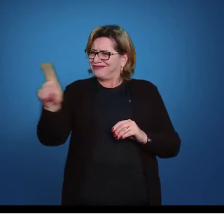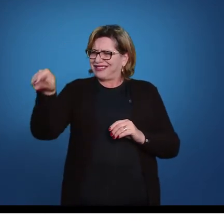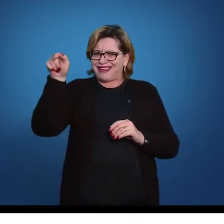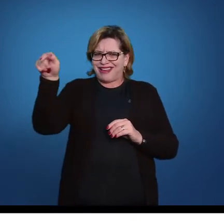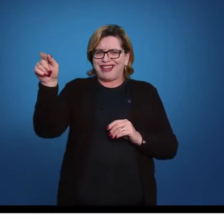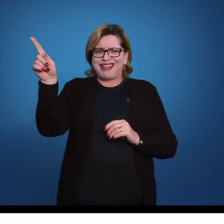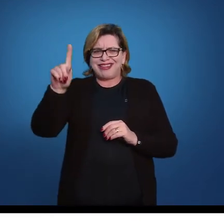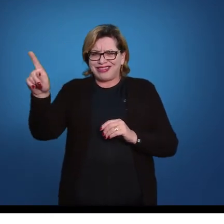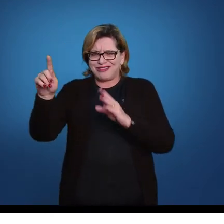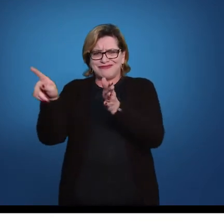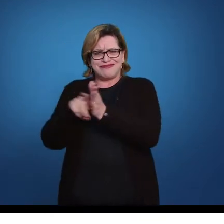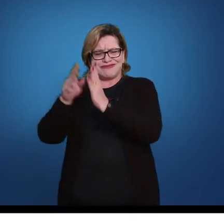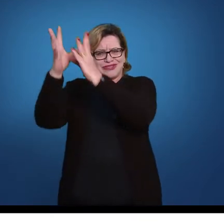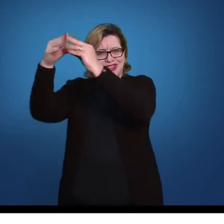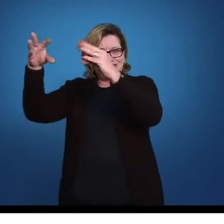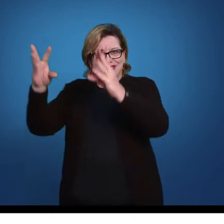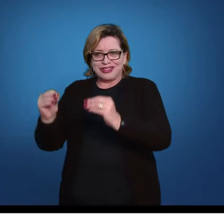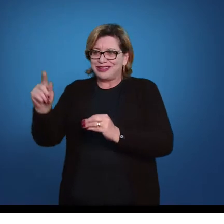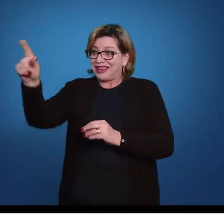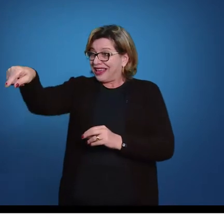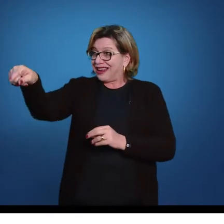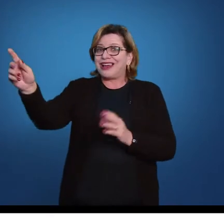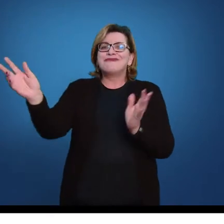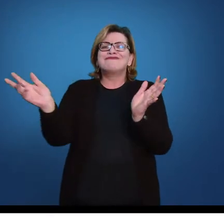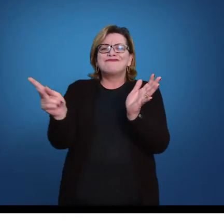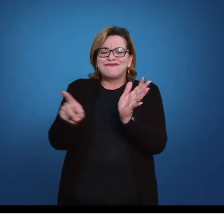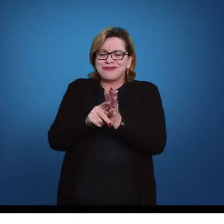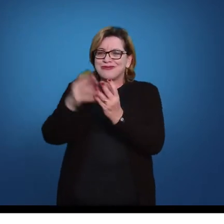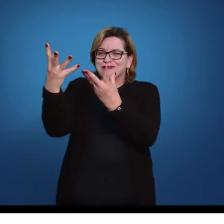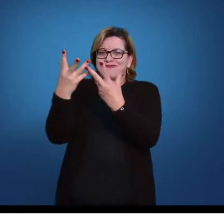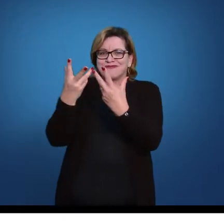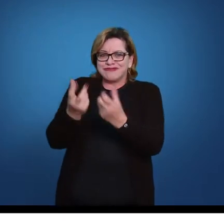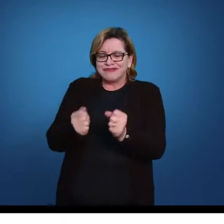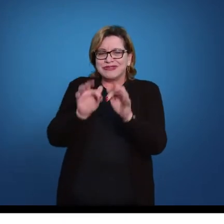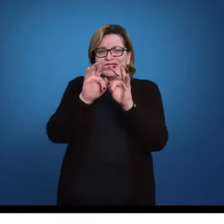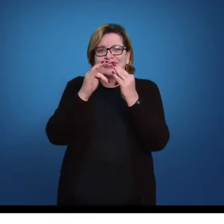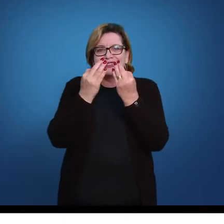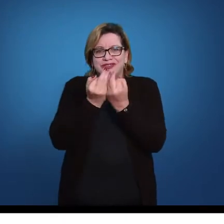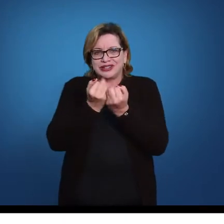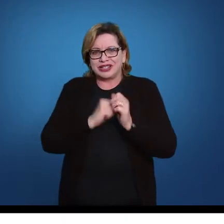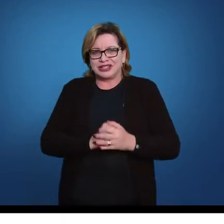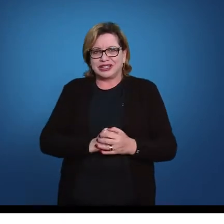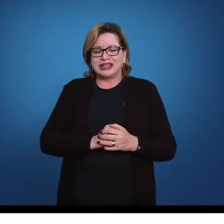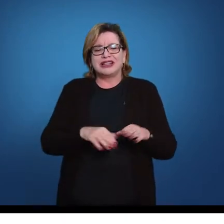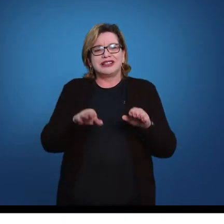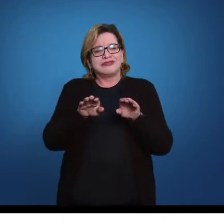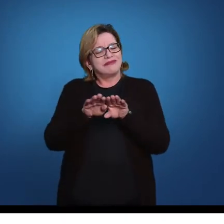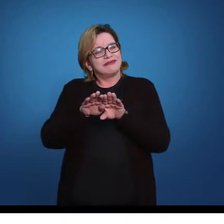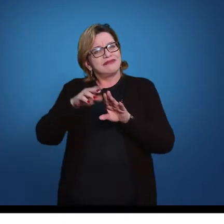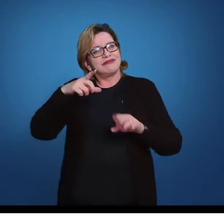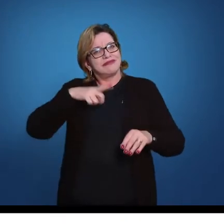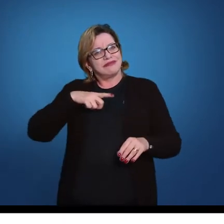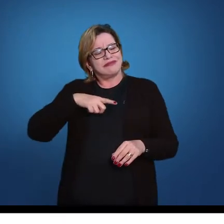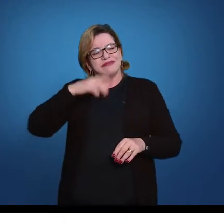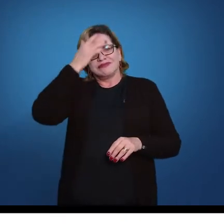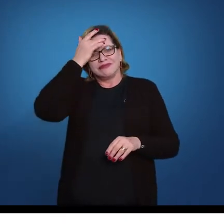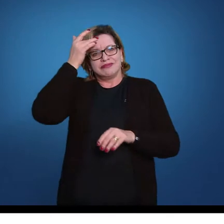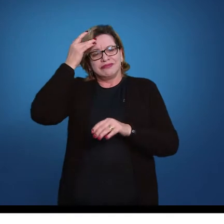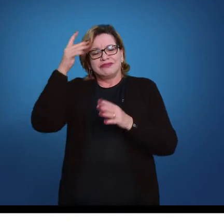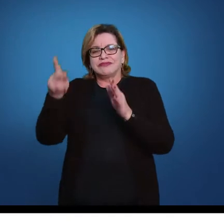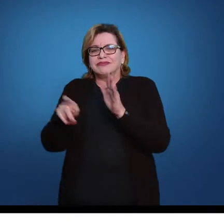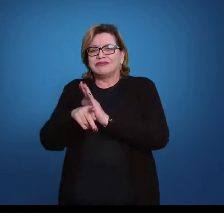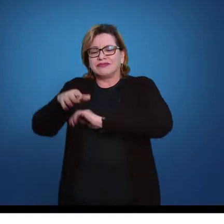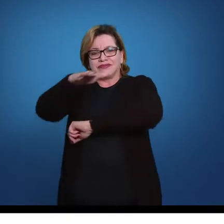pessoa passava a ser parte da família. Havia o que se chamava de gente da praça. A gente da